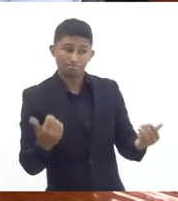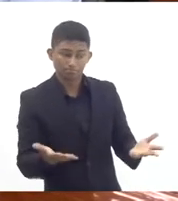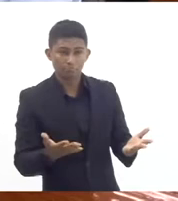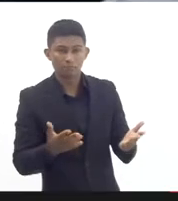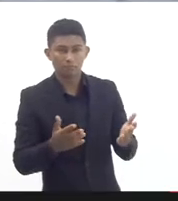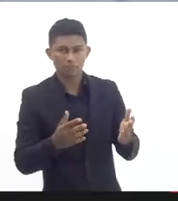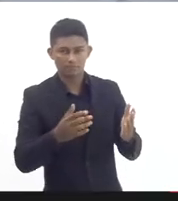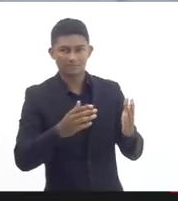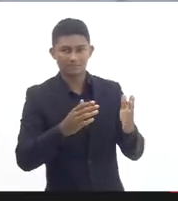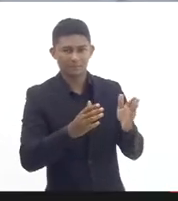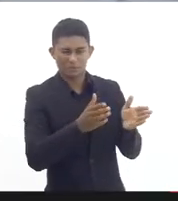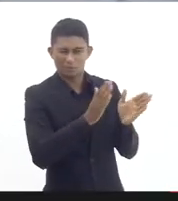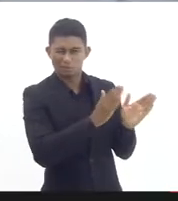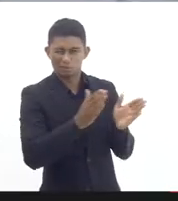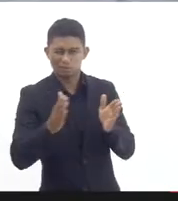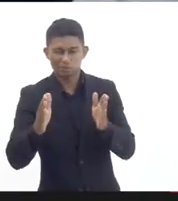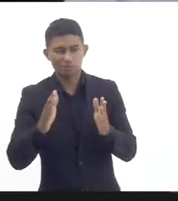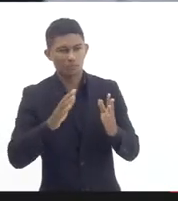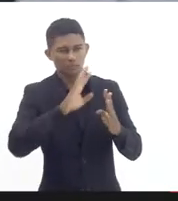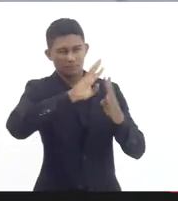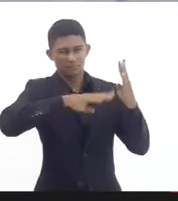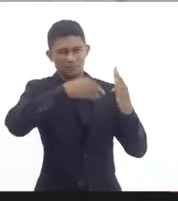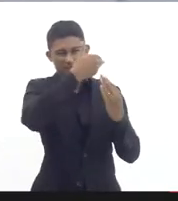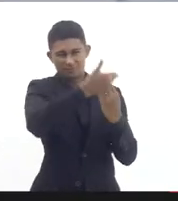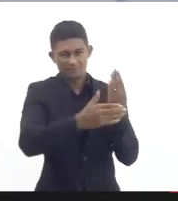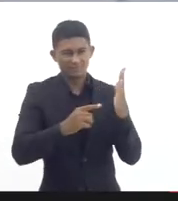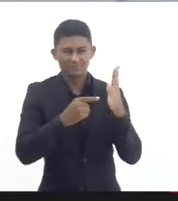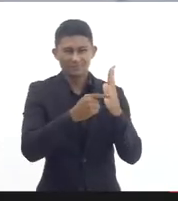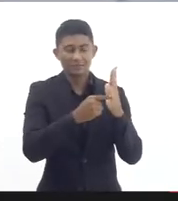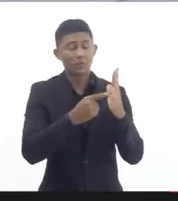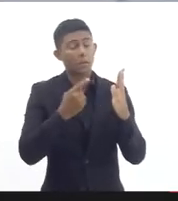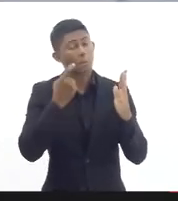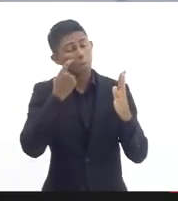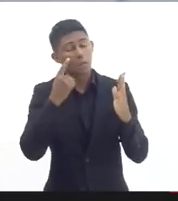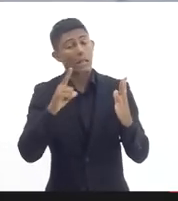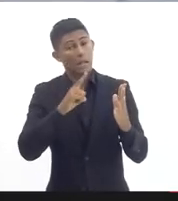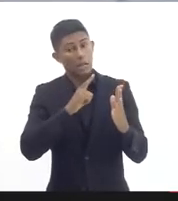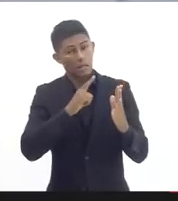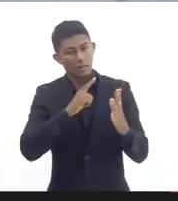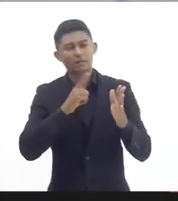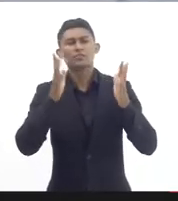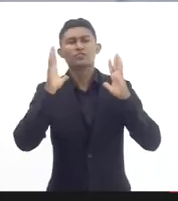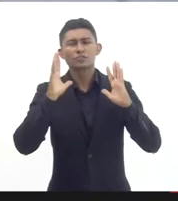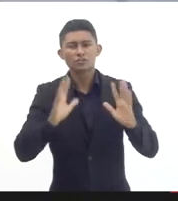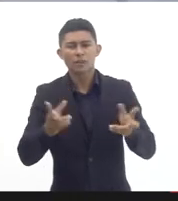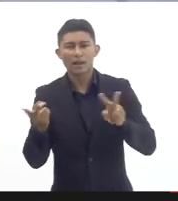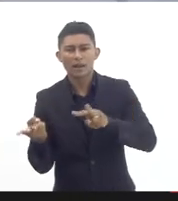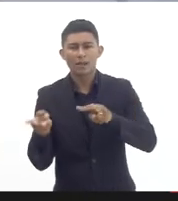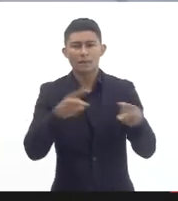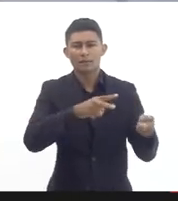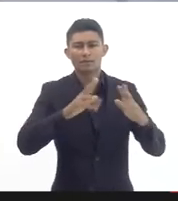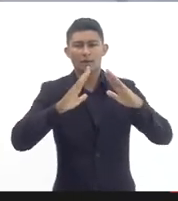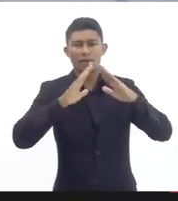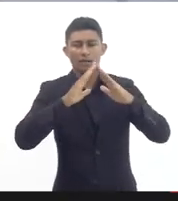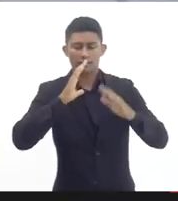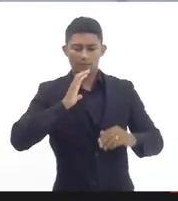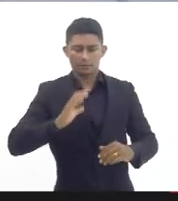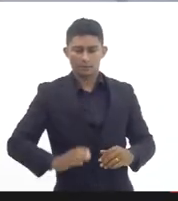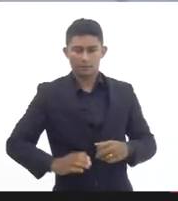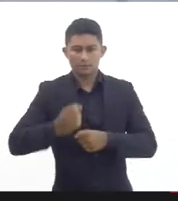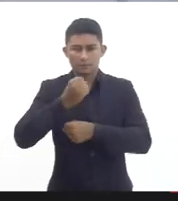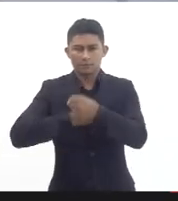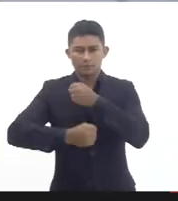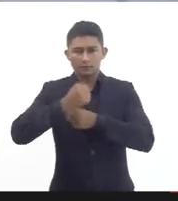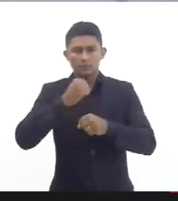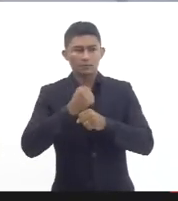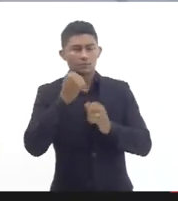ele depende do curso do processo nós tivemos um processo que foi encaminhado a cabeça do ano passado solicitando